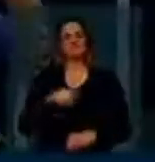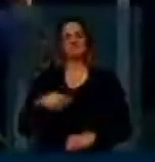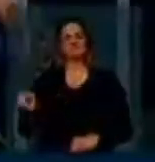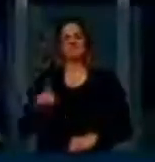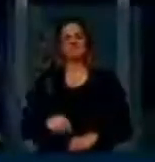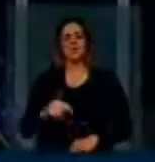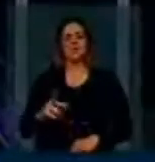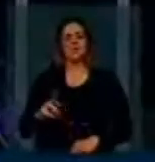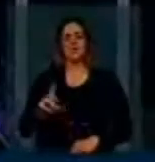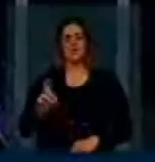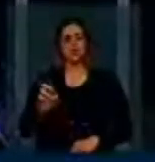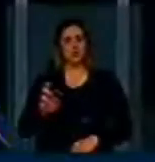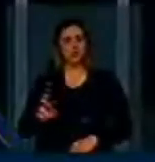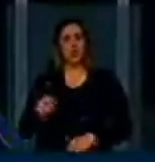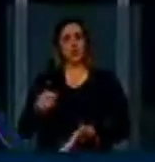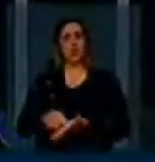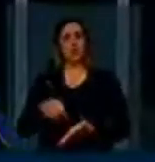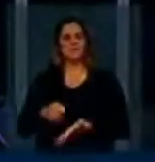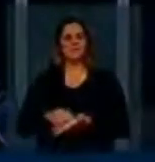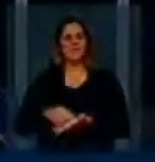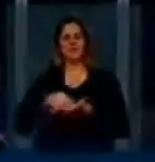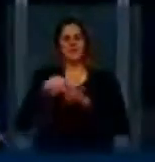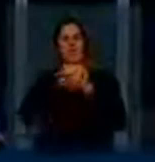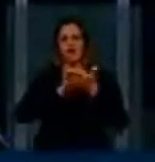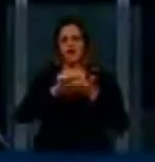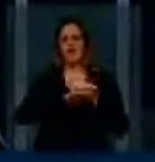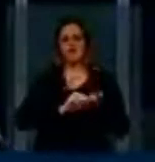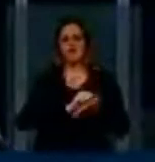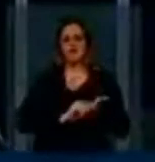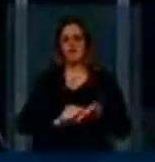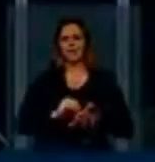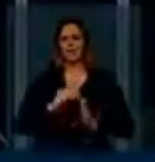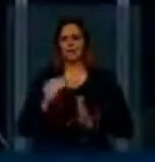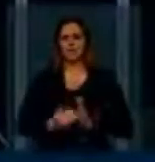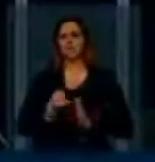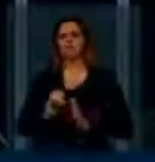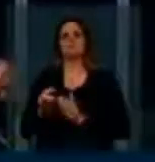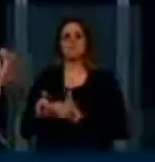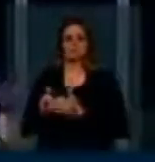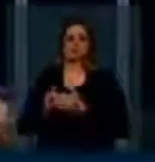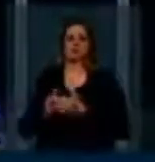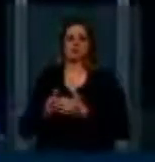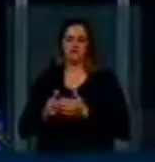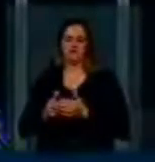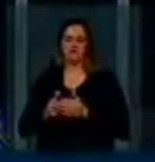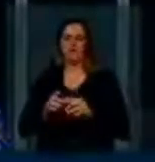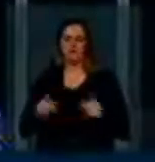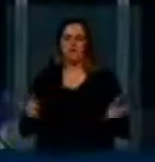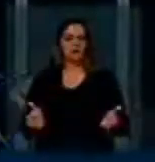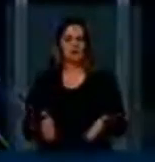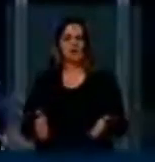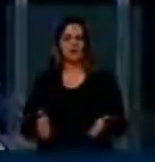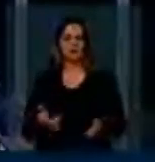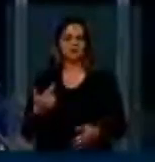postadas, desde que o usuário peça isso, ao contrário do que ocorre hoje, quando alguns provedores de aplicação não